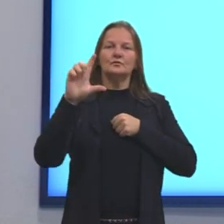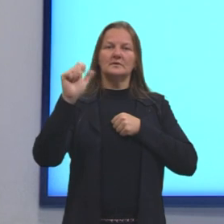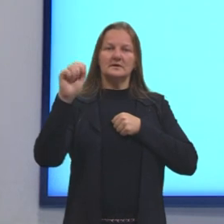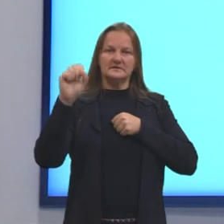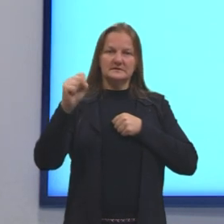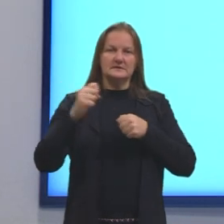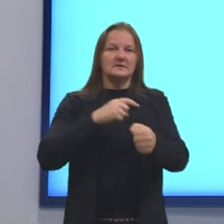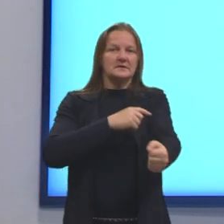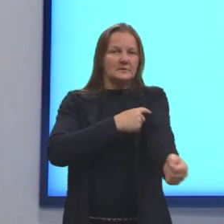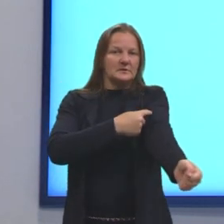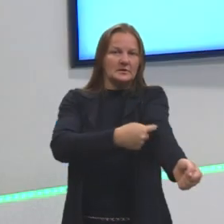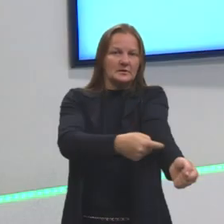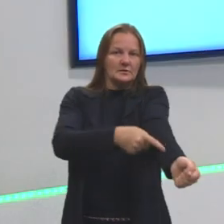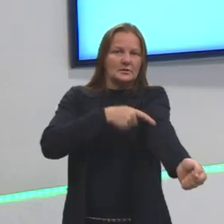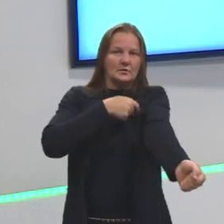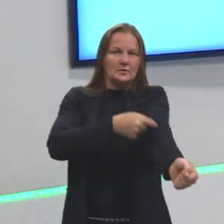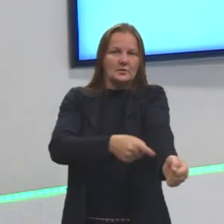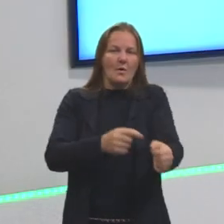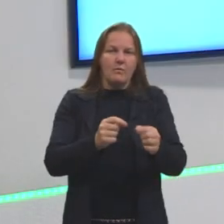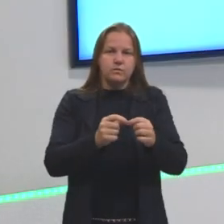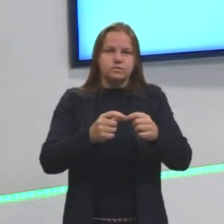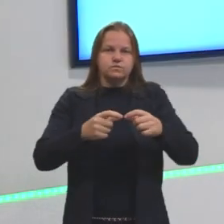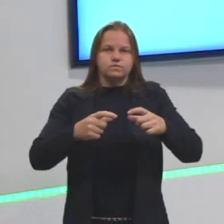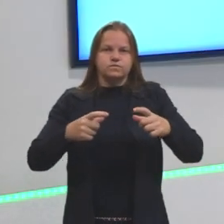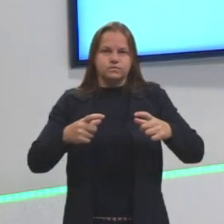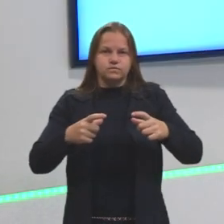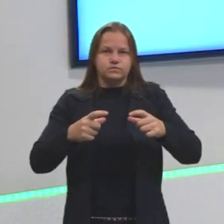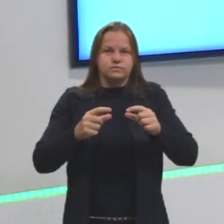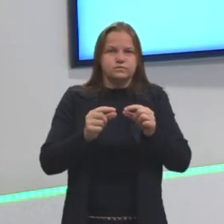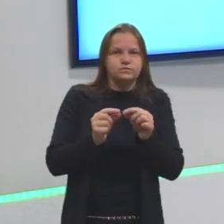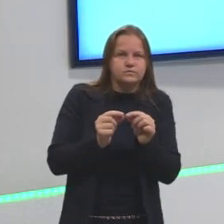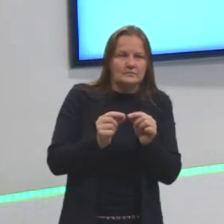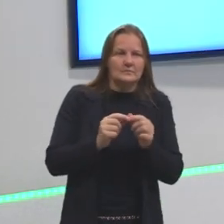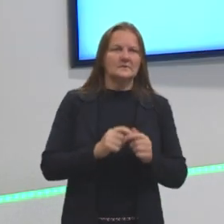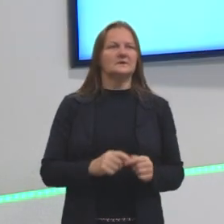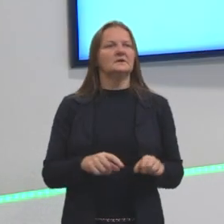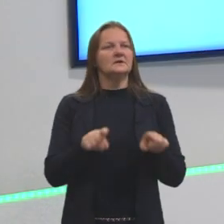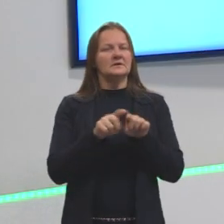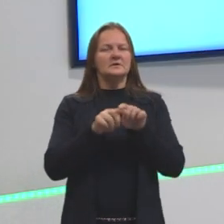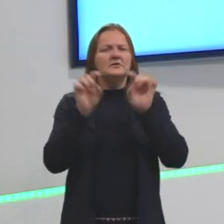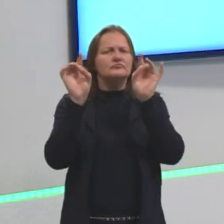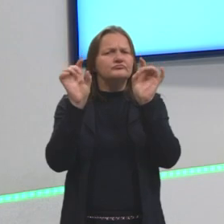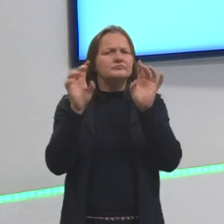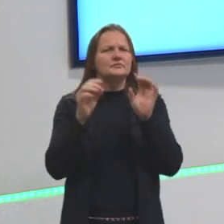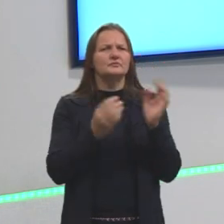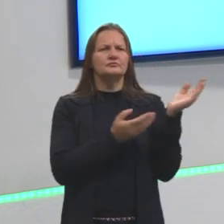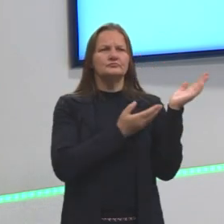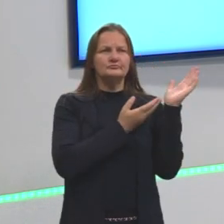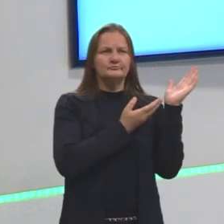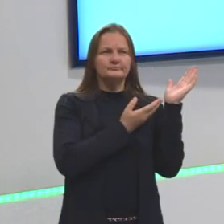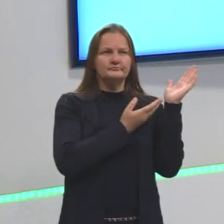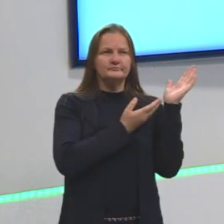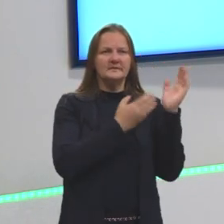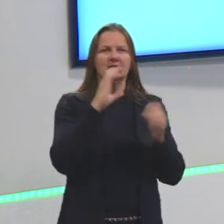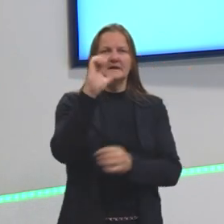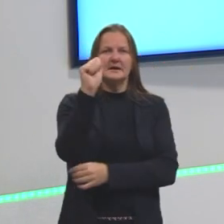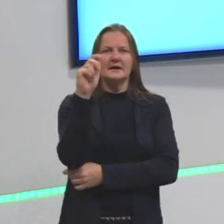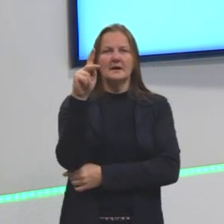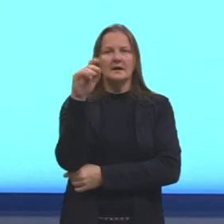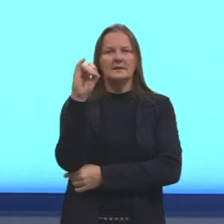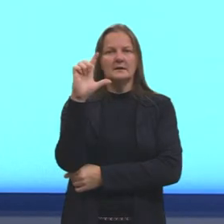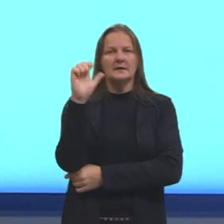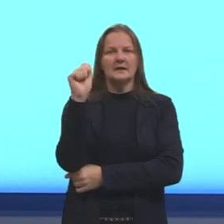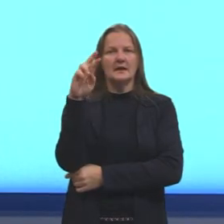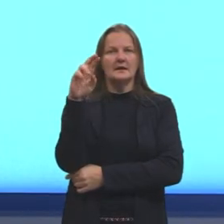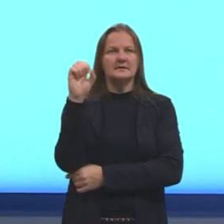Certo? Vai aumentando a espessura, então, da veia. Aqui, um pouquinho mais específico, os capilares. Tem esse